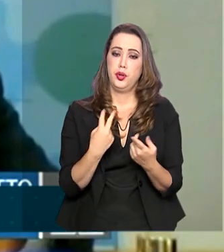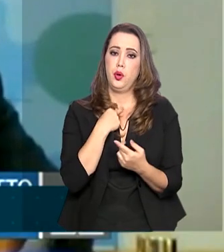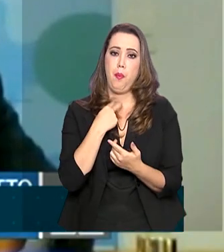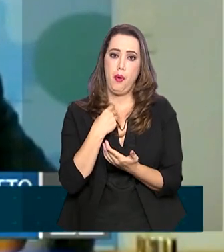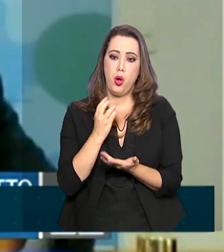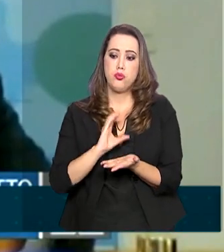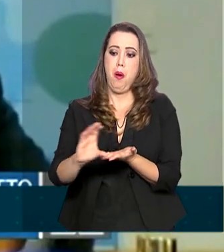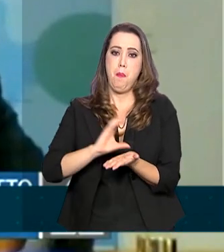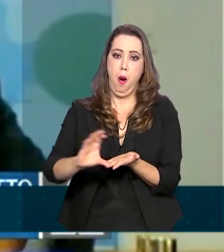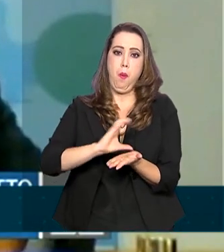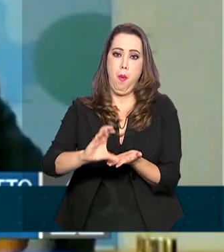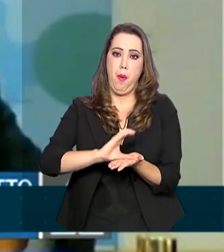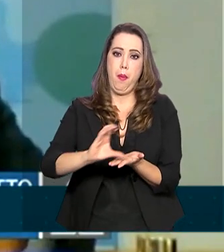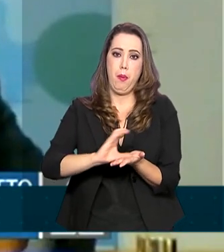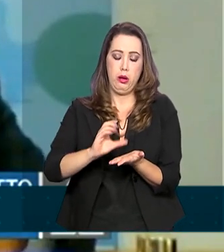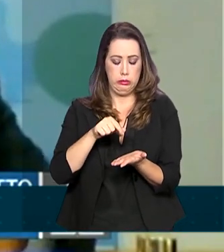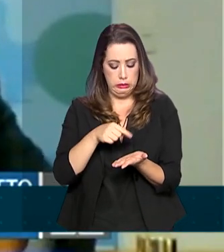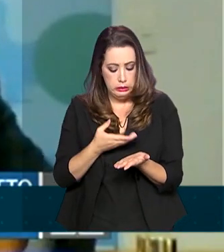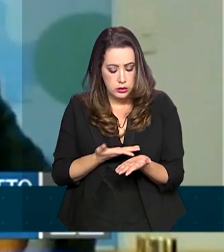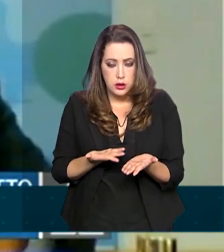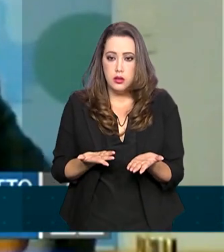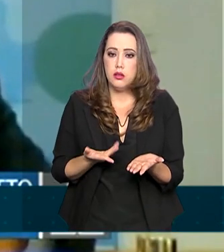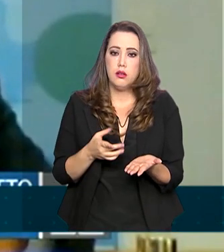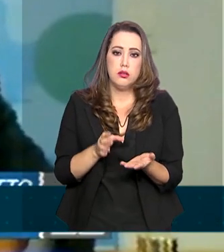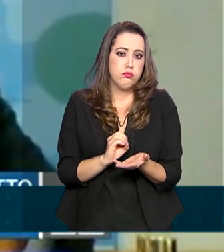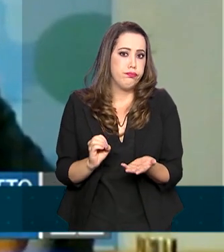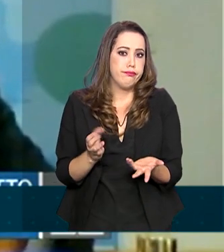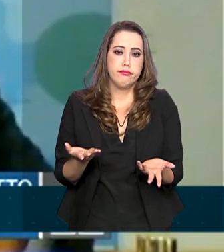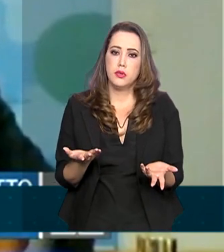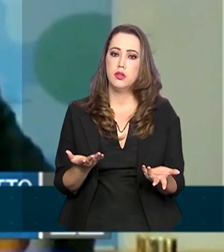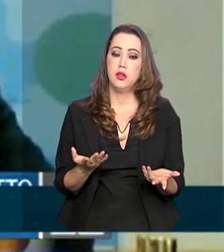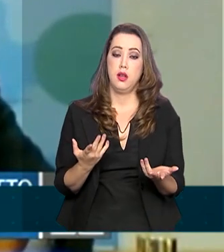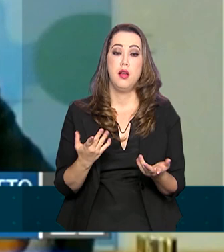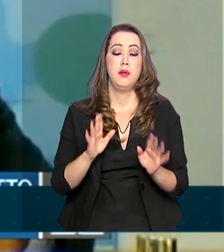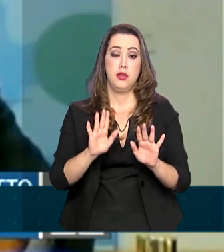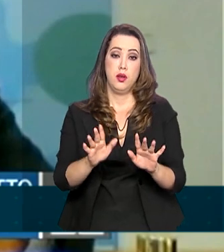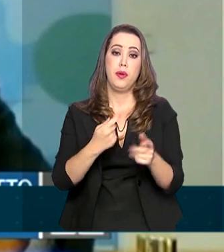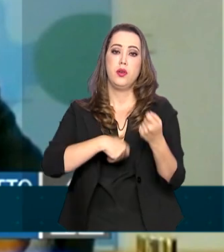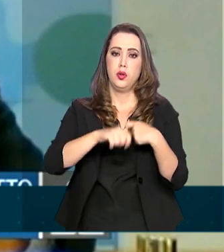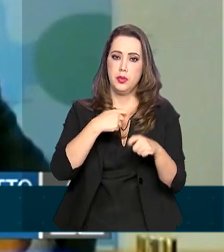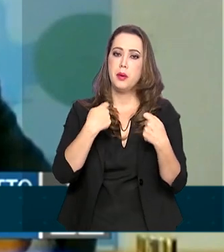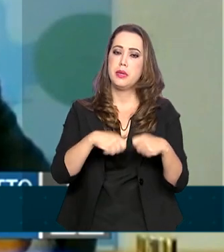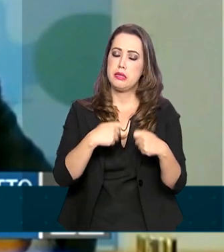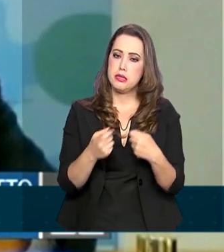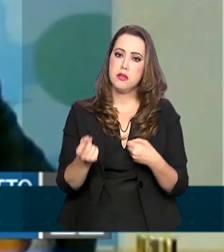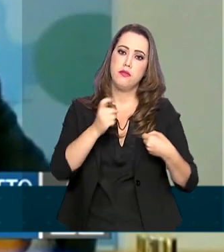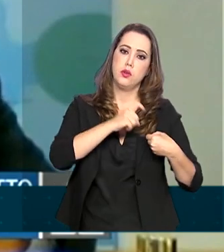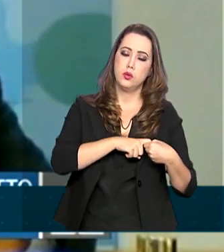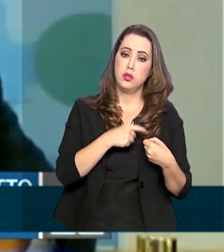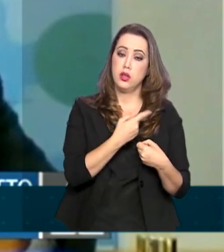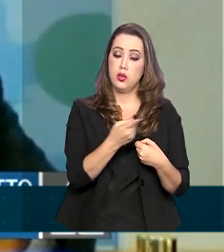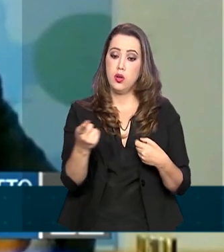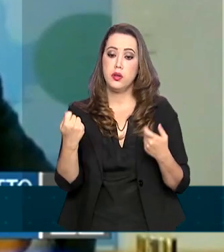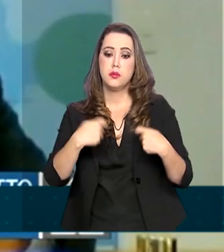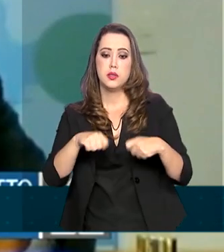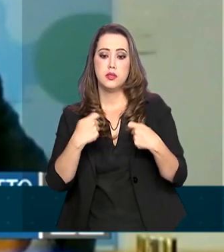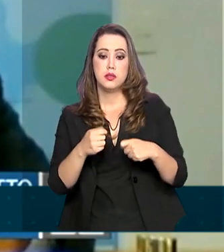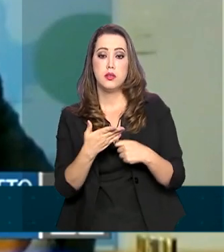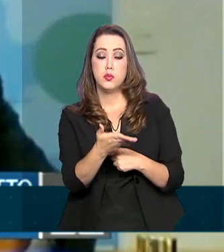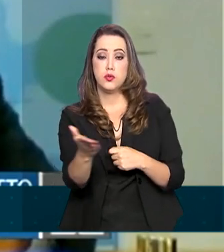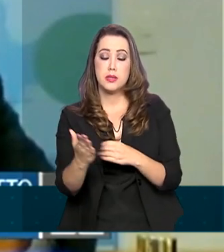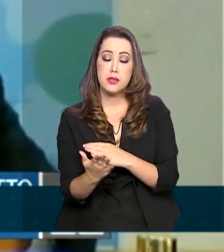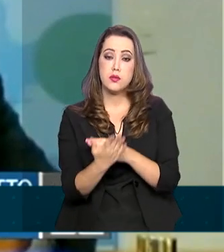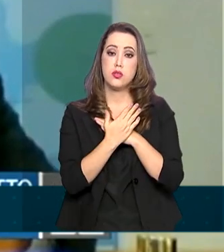economia tem que voltar. E aí nós precisamos do apoio dos senhores. Porque se a economia não